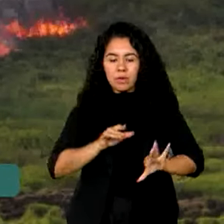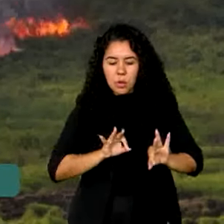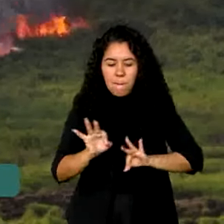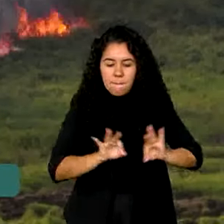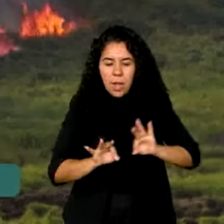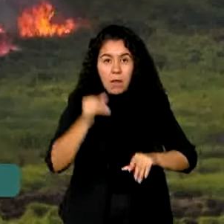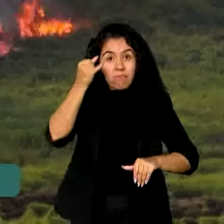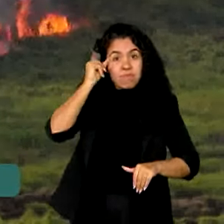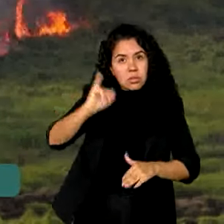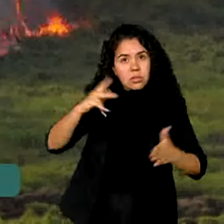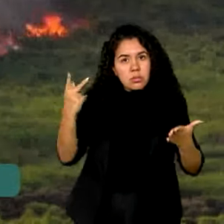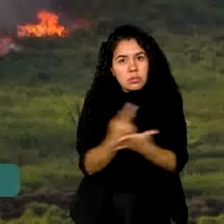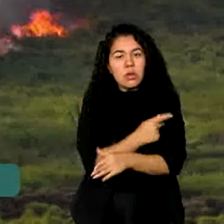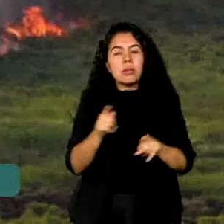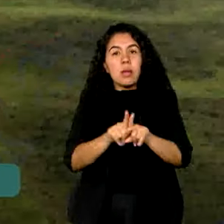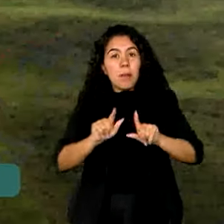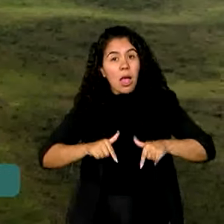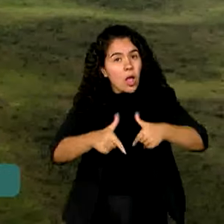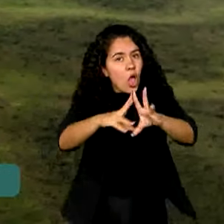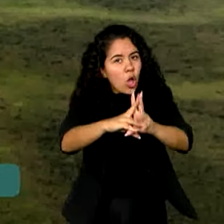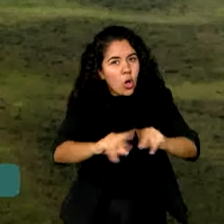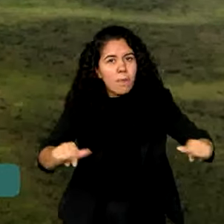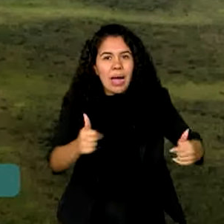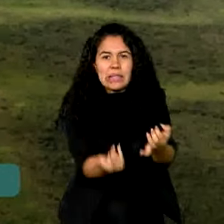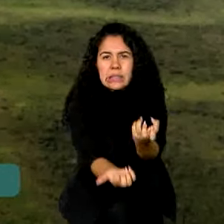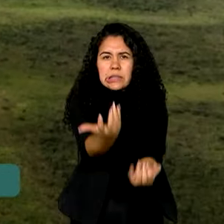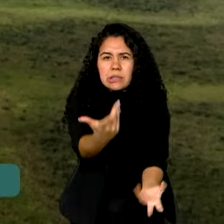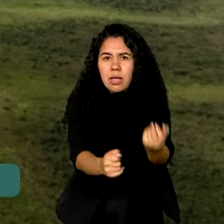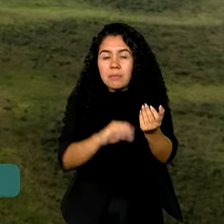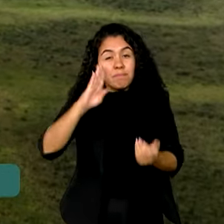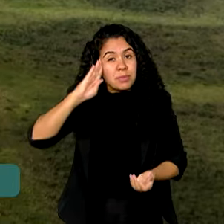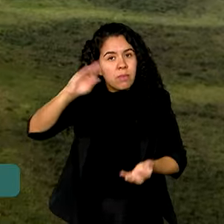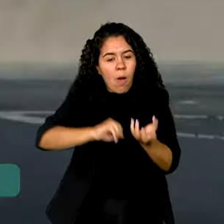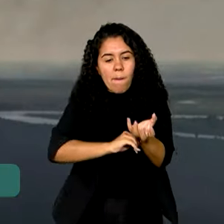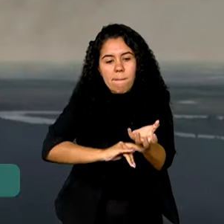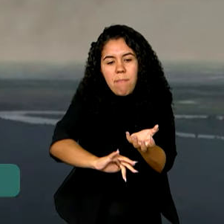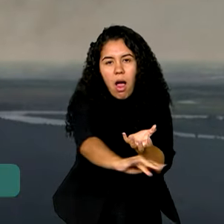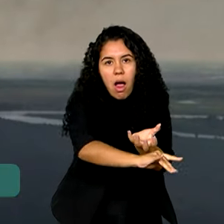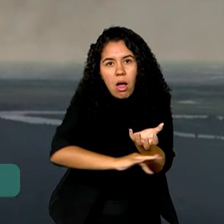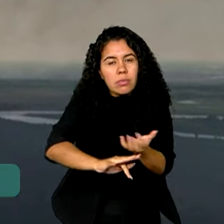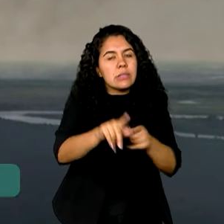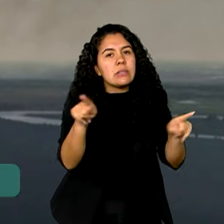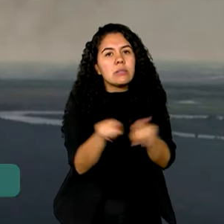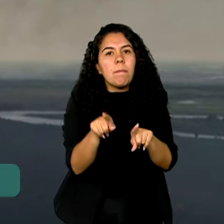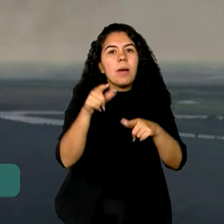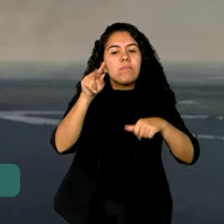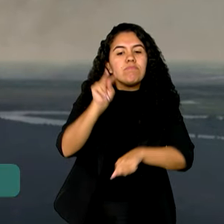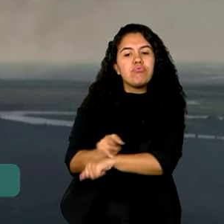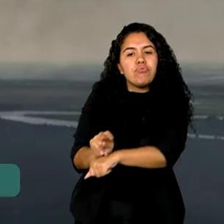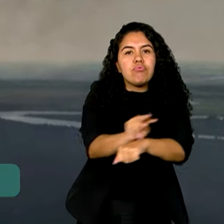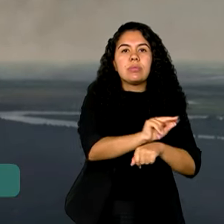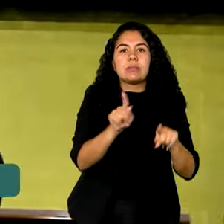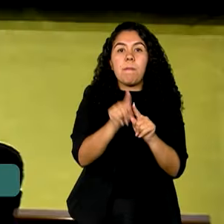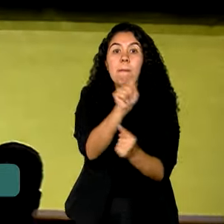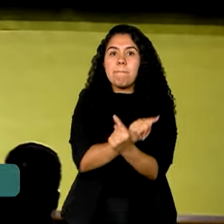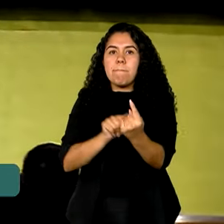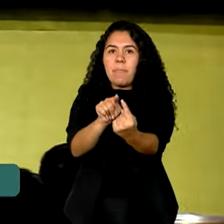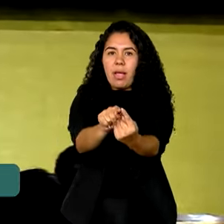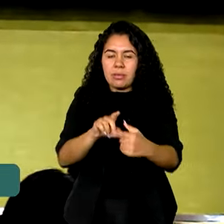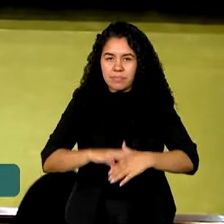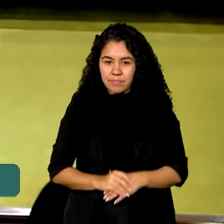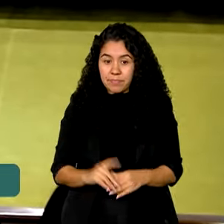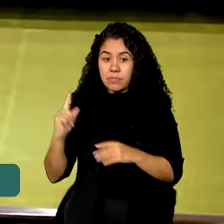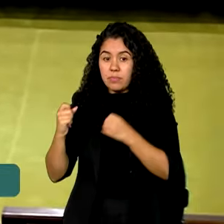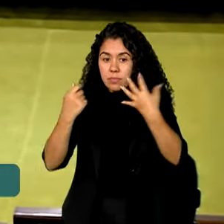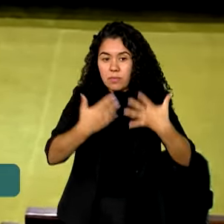combate a incêndios no Pantanal, incluindo monitoramento e metas específicas. Já a